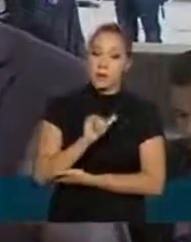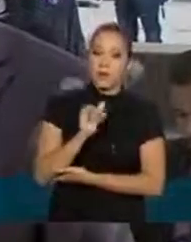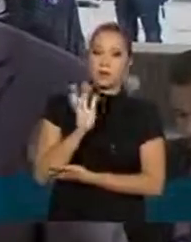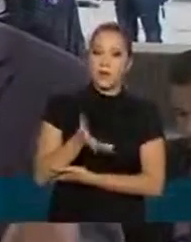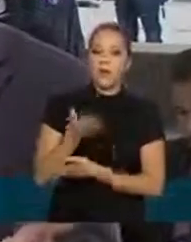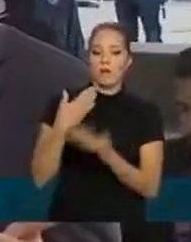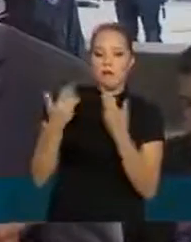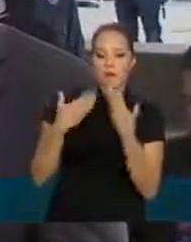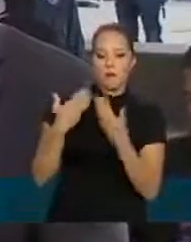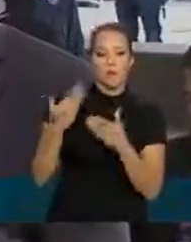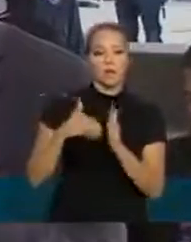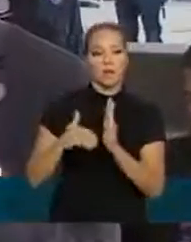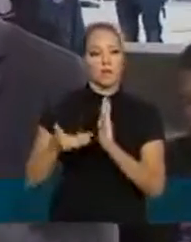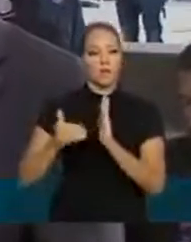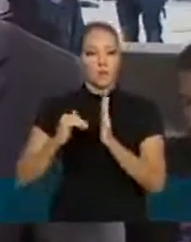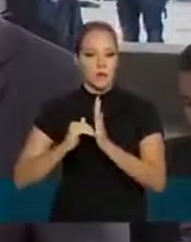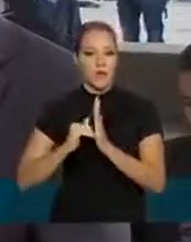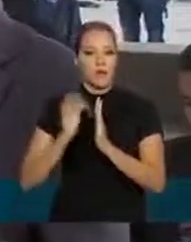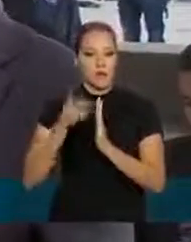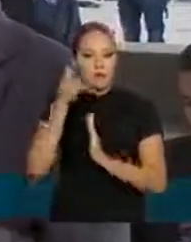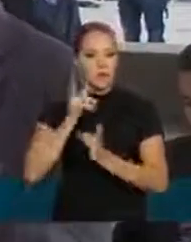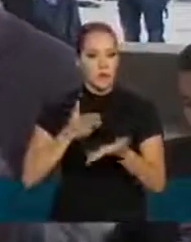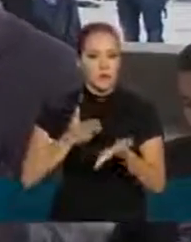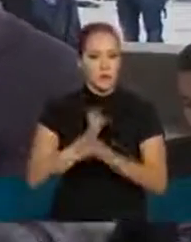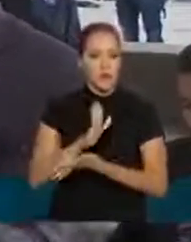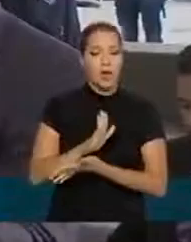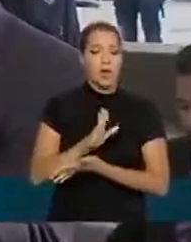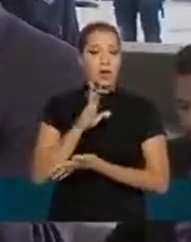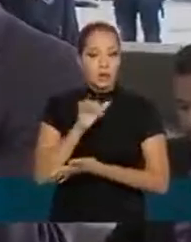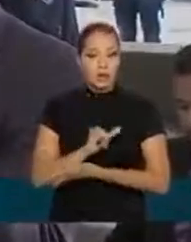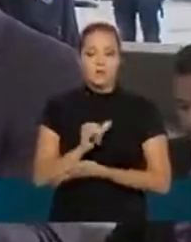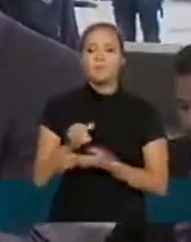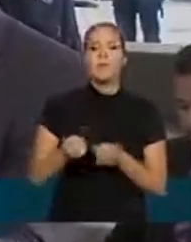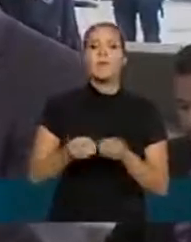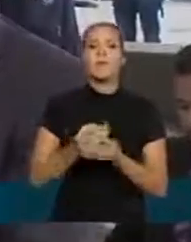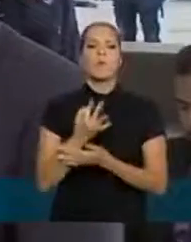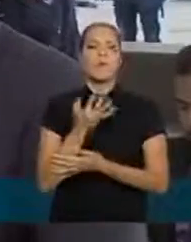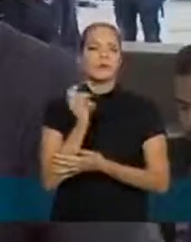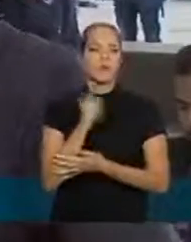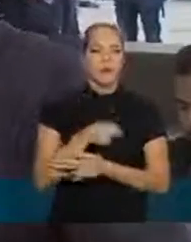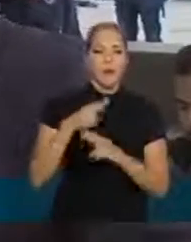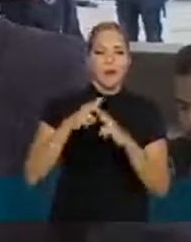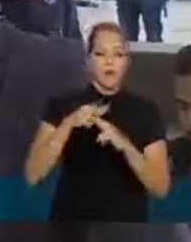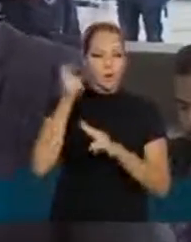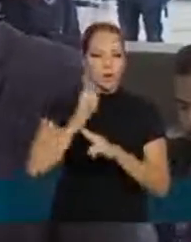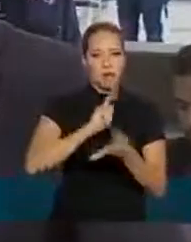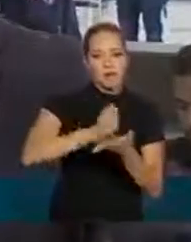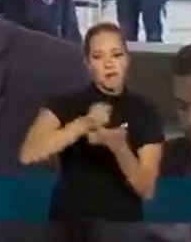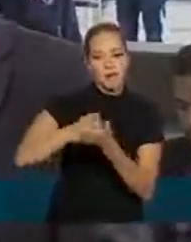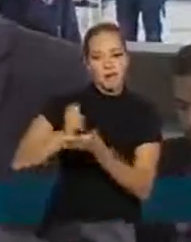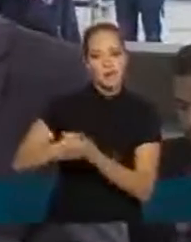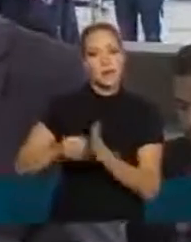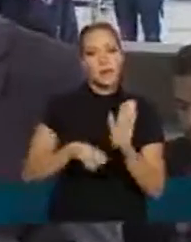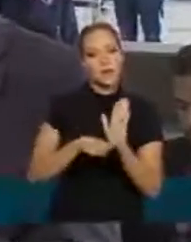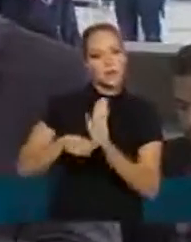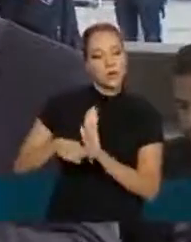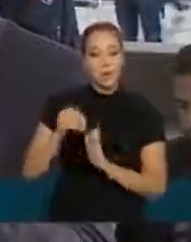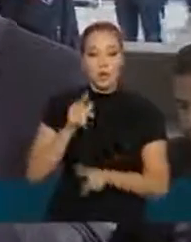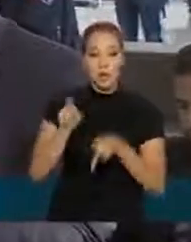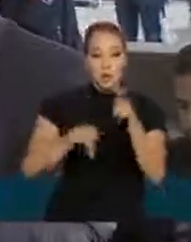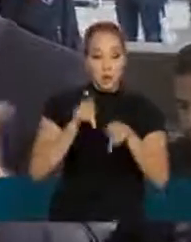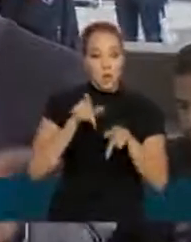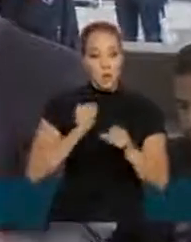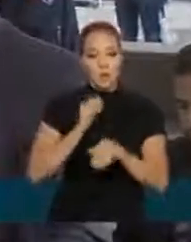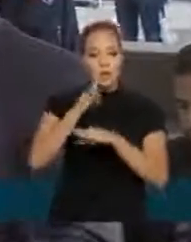conversado já com o Senado para que isso seja aprovado o mais rápido possível quando o senhor acha que a Caixa pode começar a pagar esses benefícios e que a população